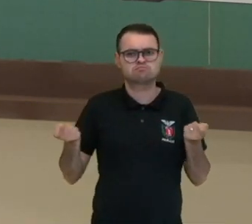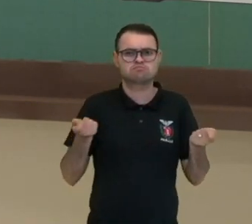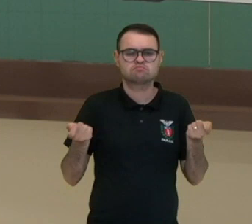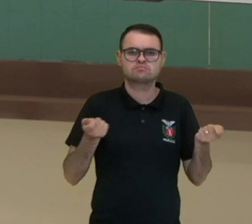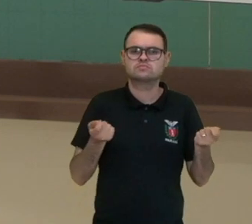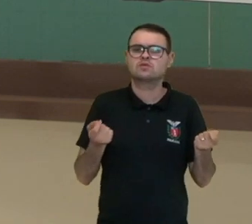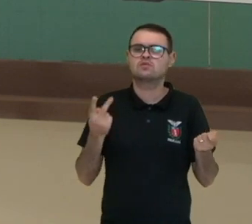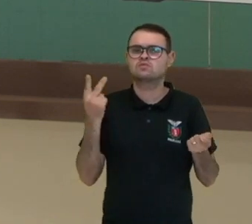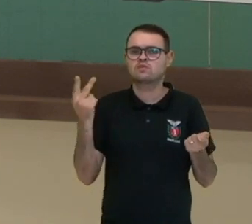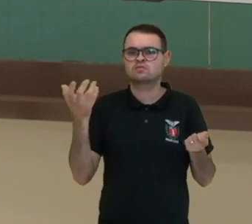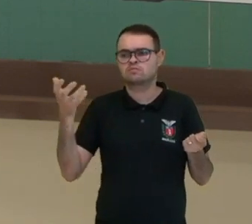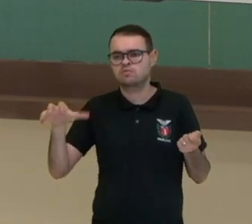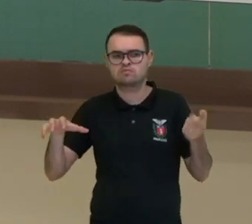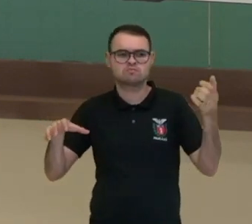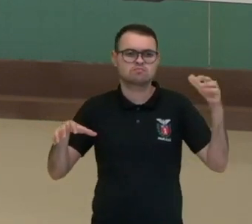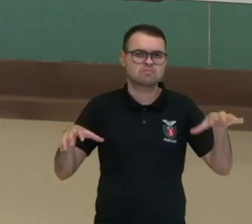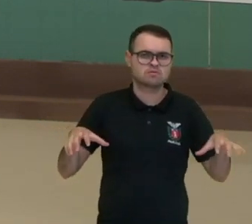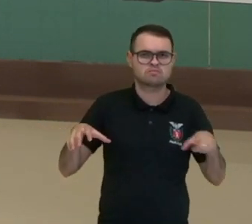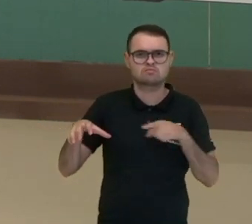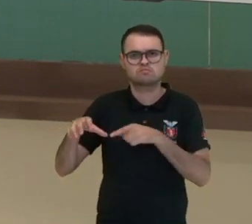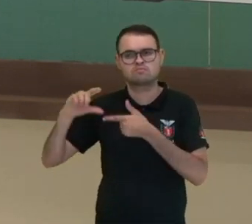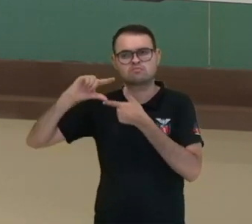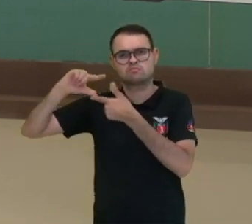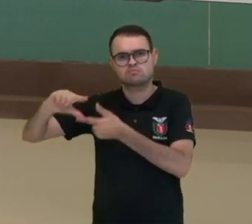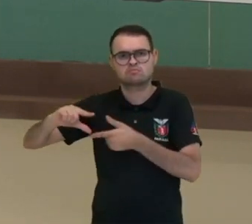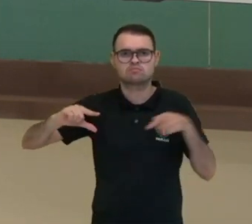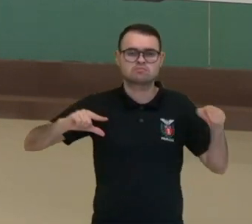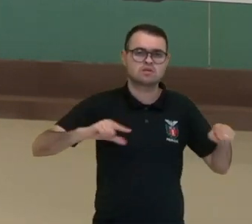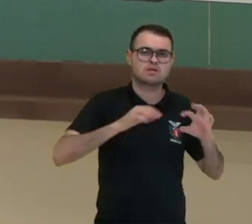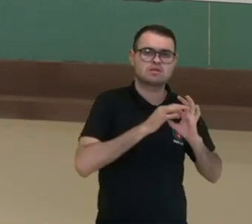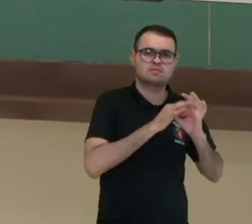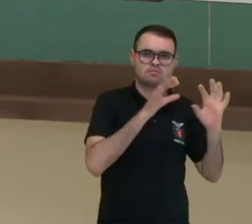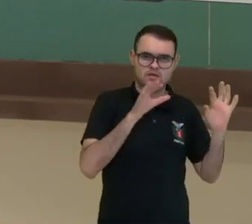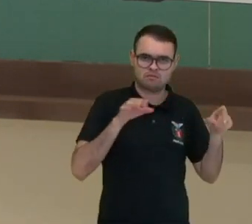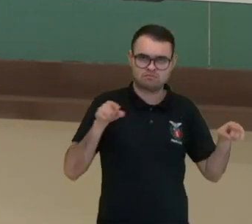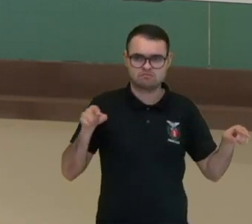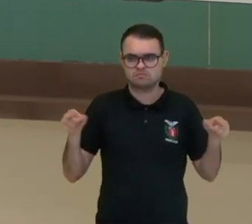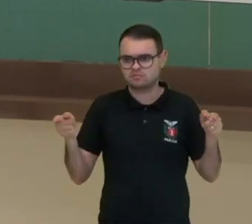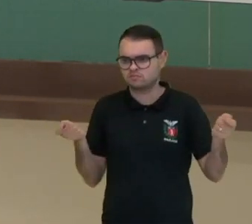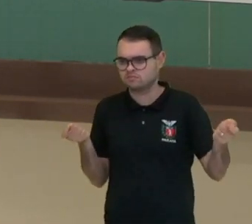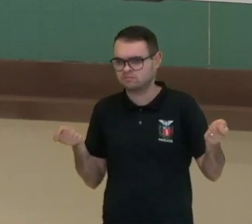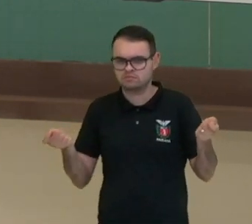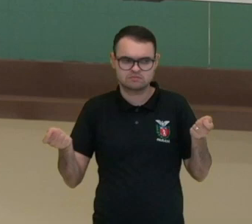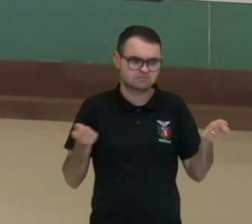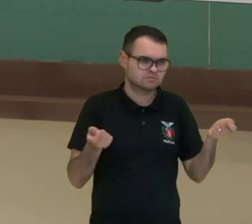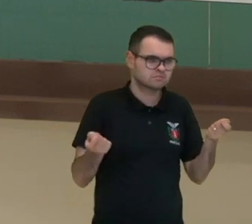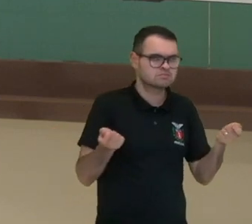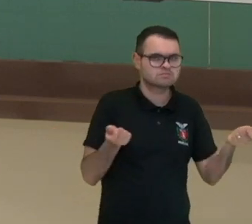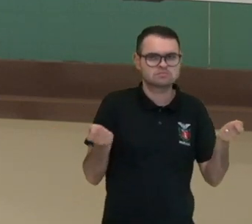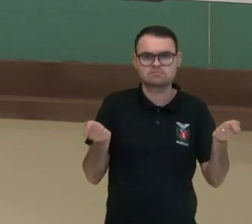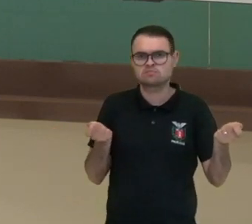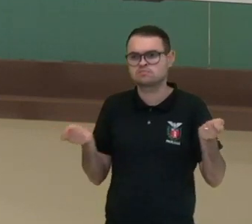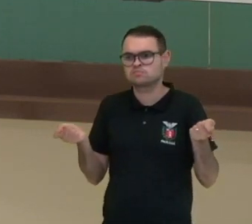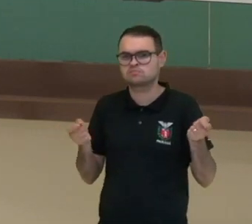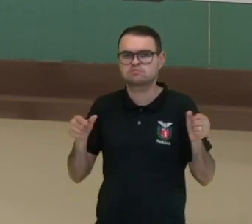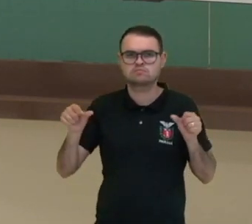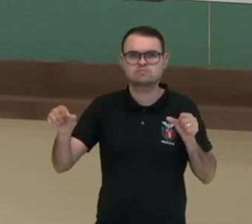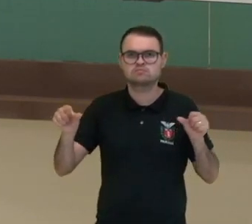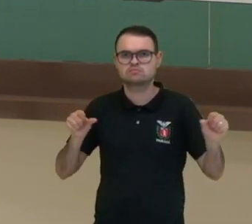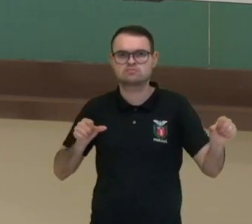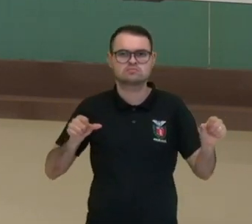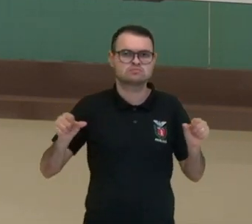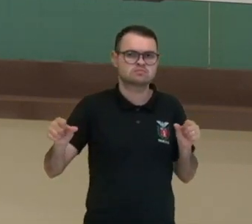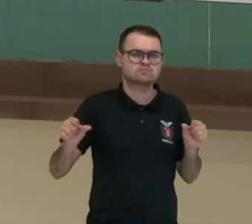dois grandes partidos. O Partido Conservador e o Partido Liberal, o qual ele manipulava os dois do poder, alternando um